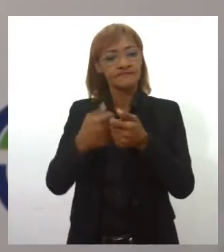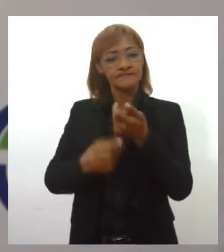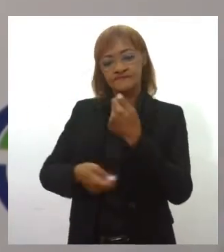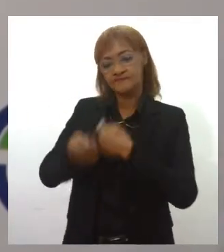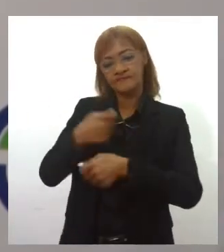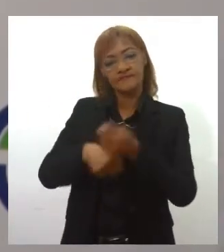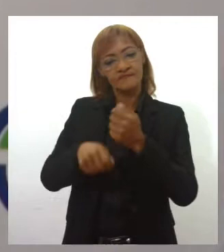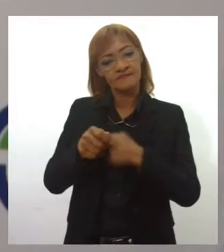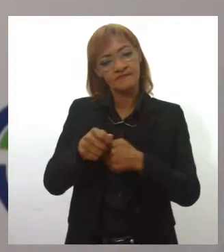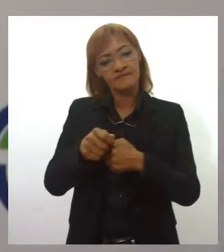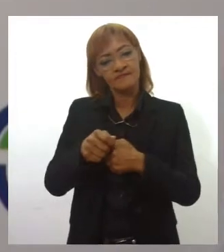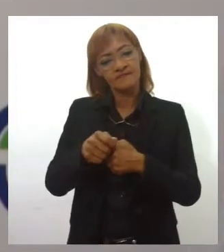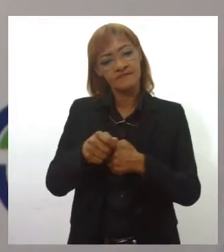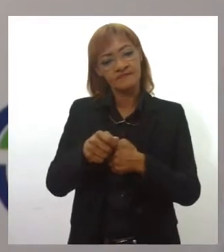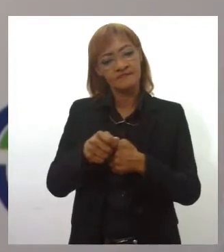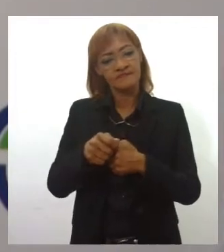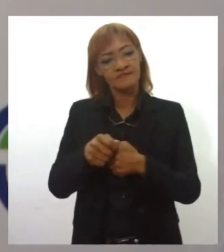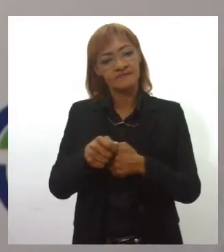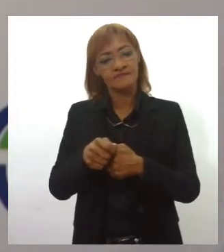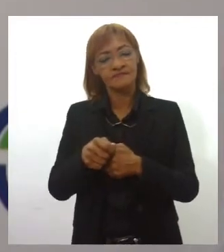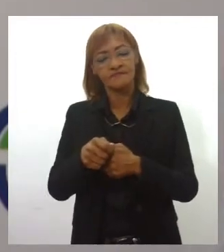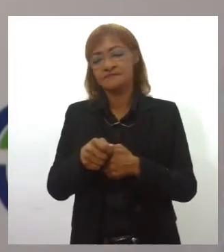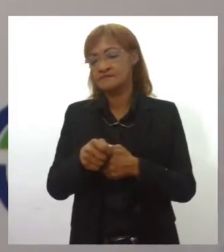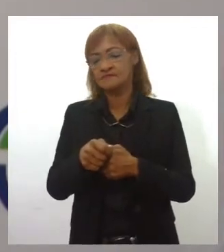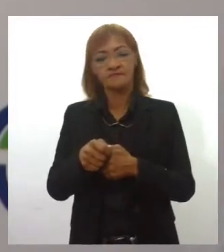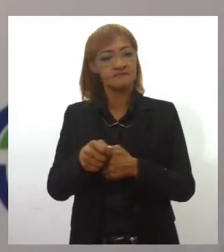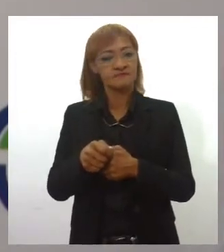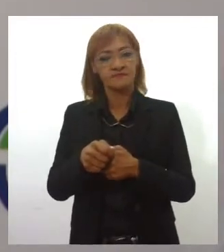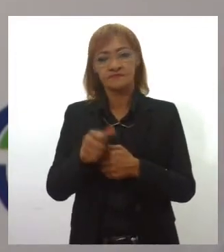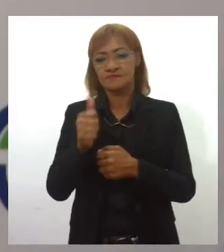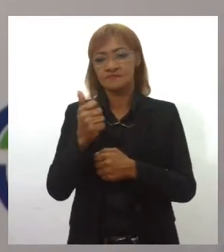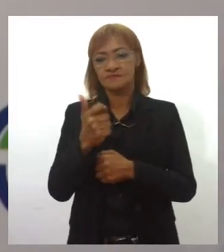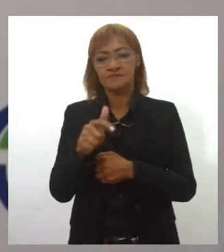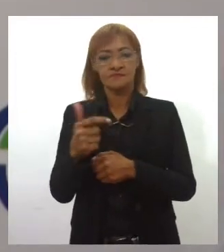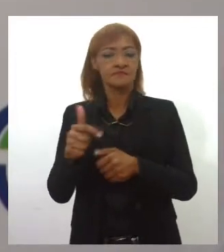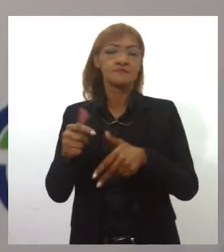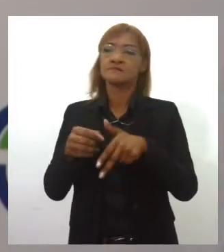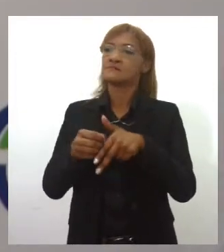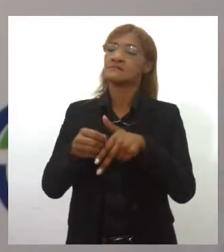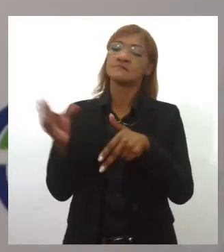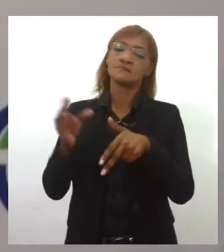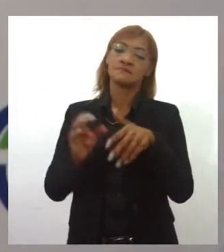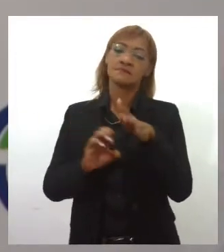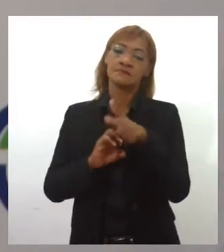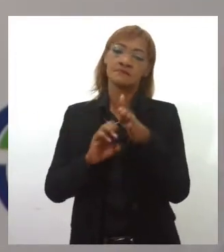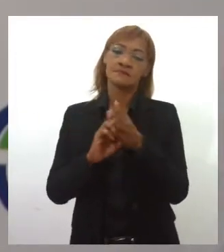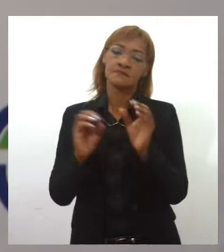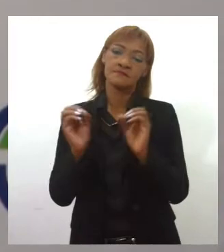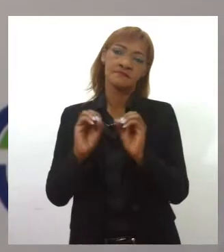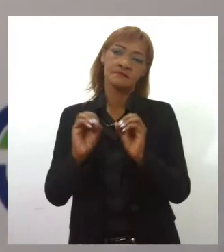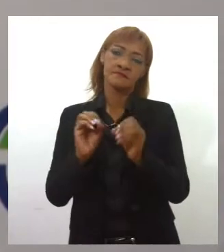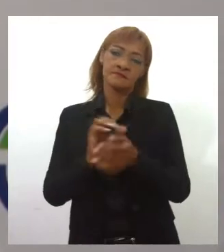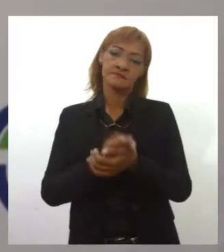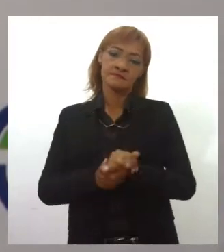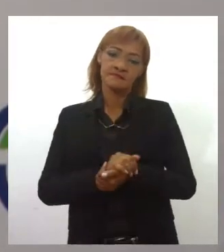preparamos, ele não arbitra custo a nenhum empresário, muito pelo contrário.